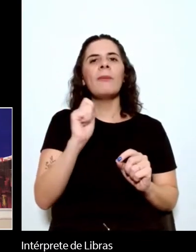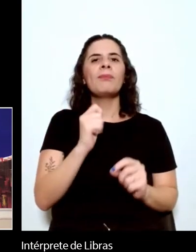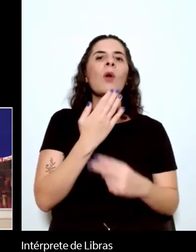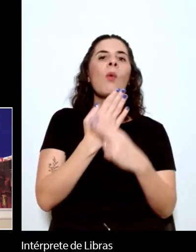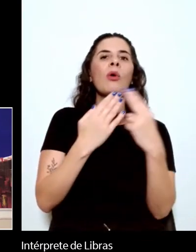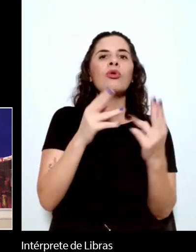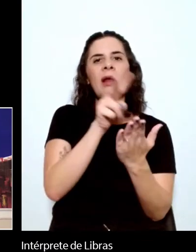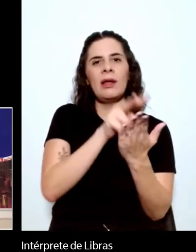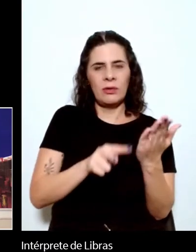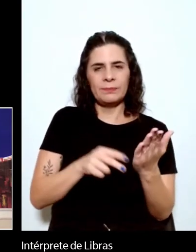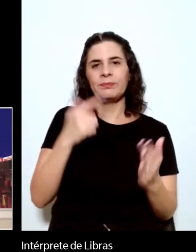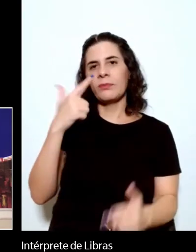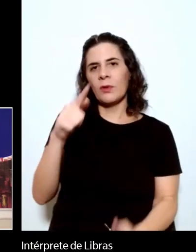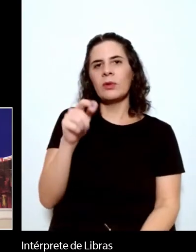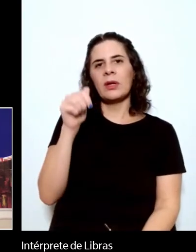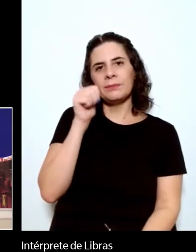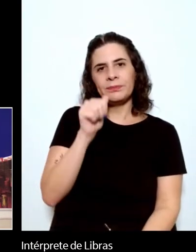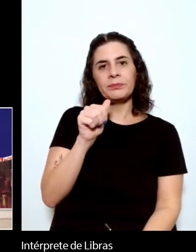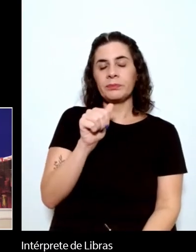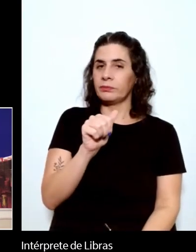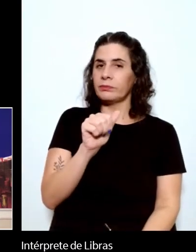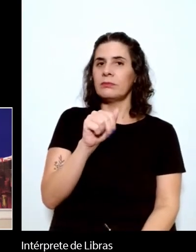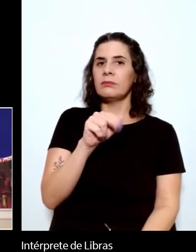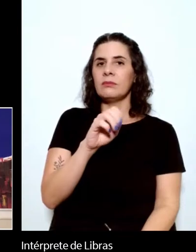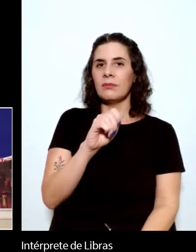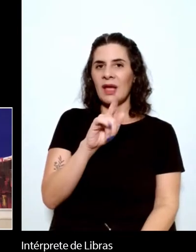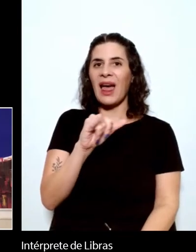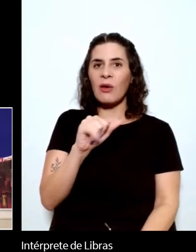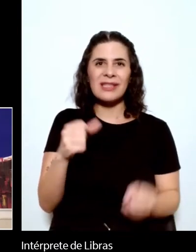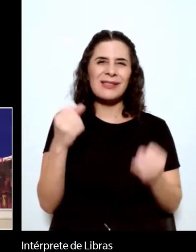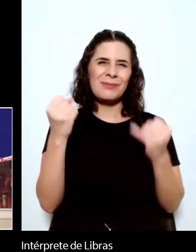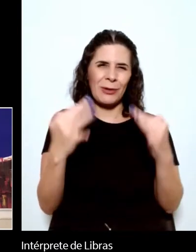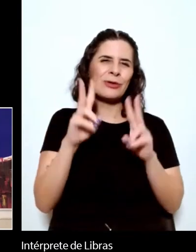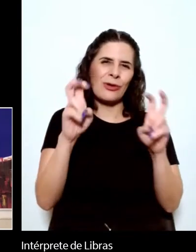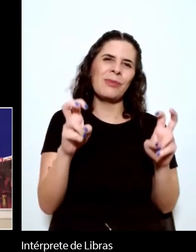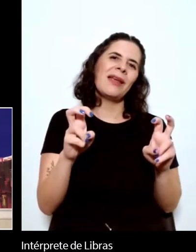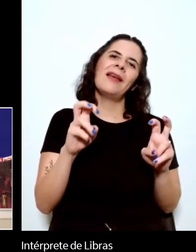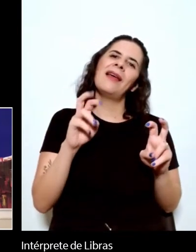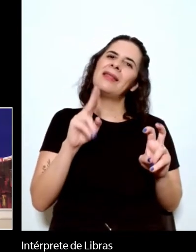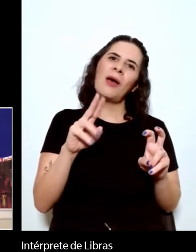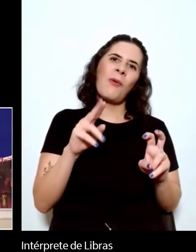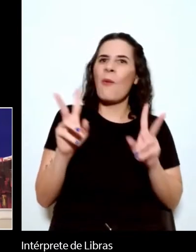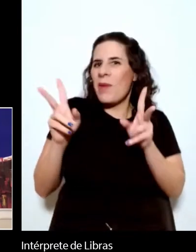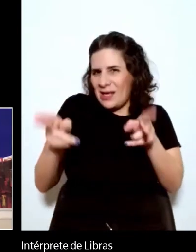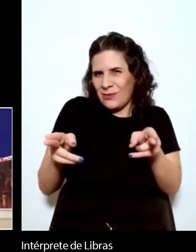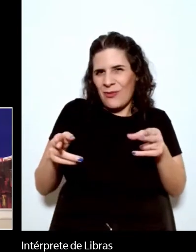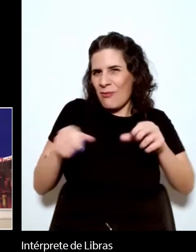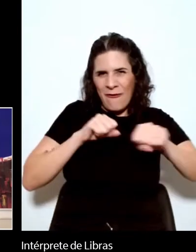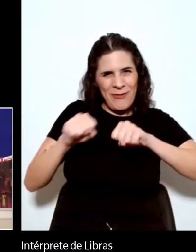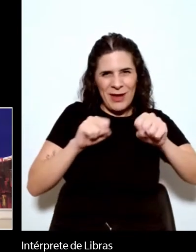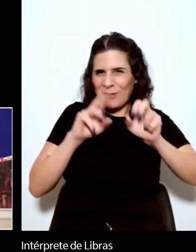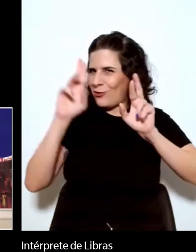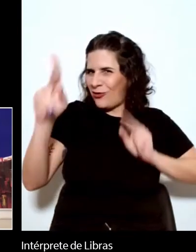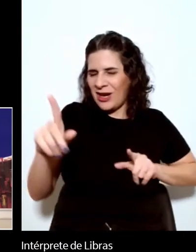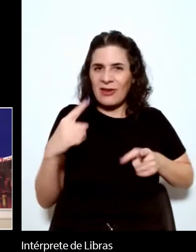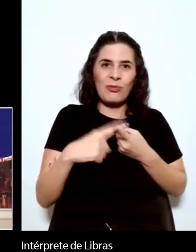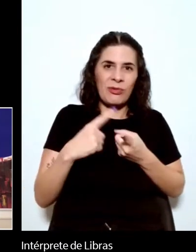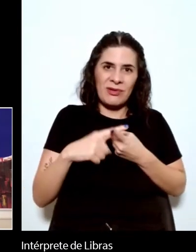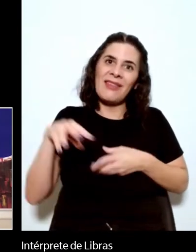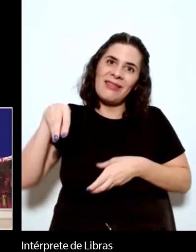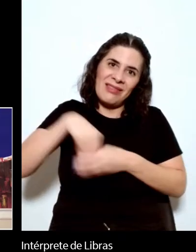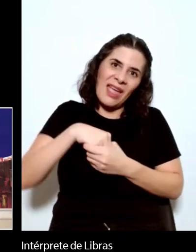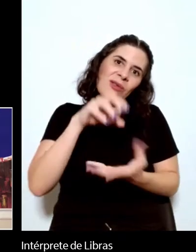Cláudia Suriani realizou um movimento que não é exatamente o mesmo do David Jackson, porque ele mantém ainda no departamento